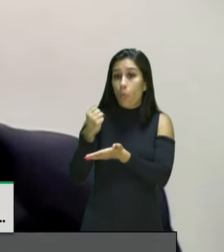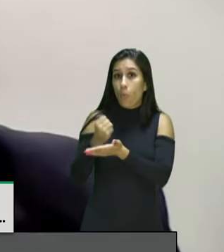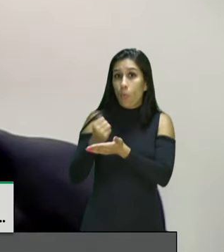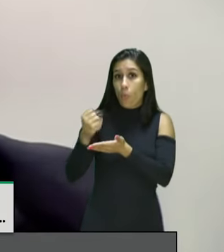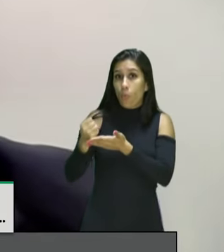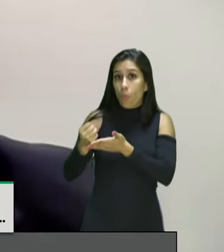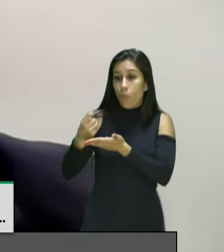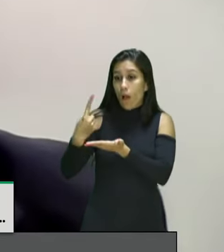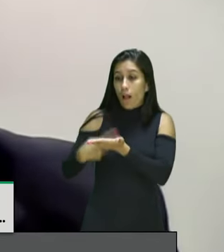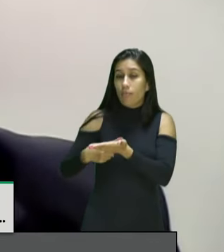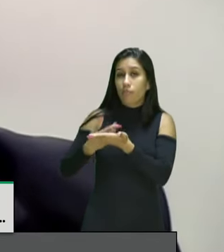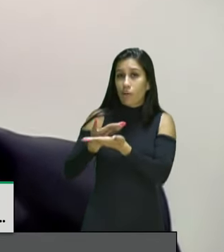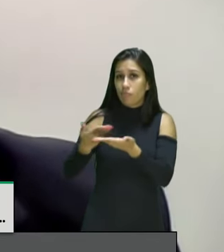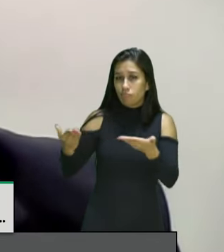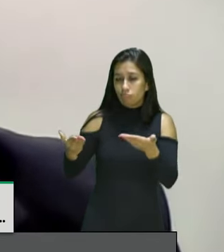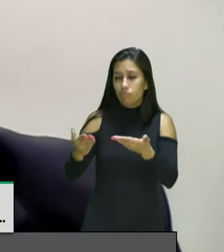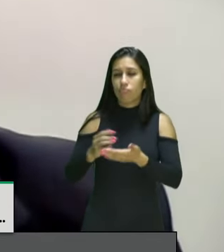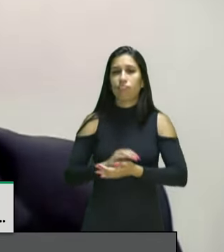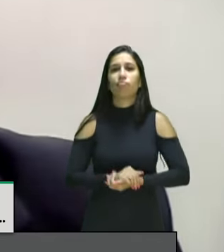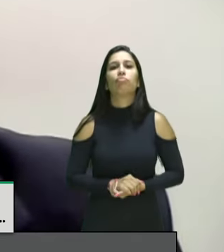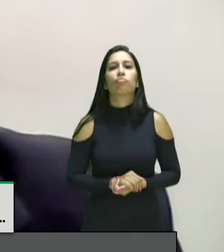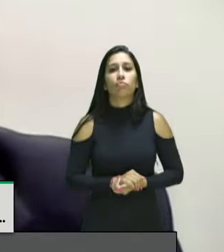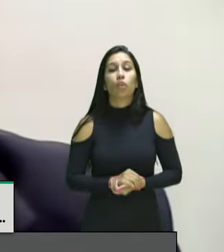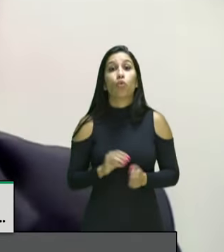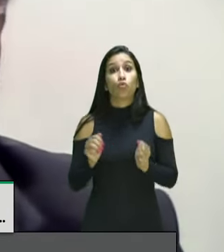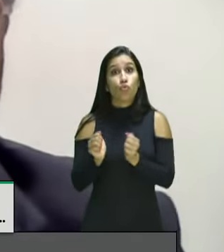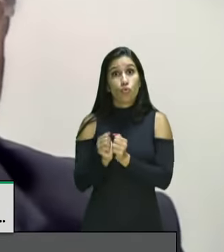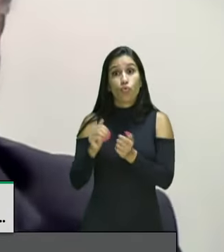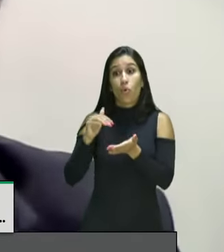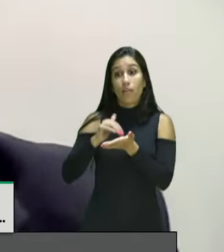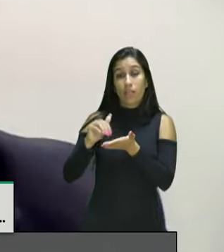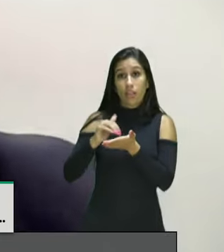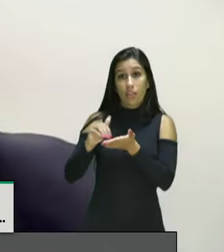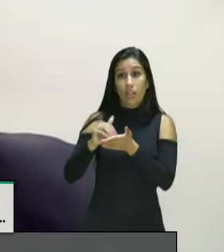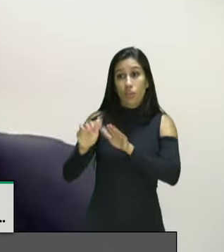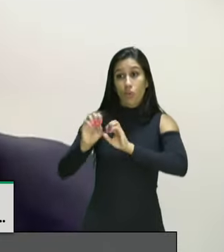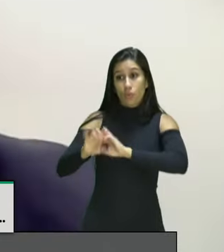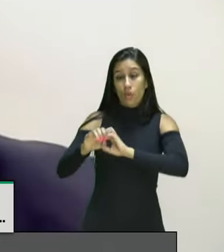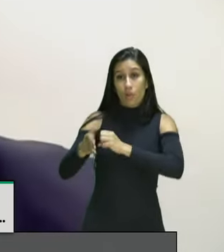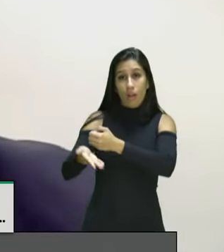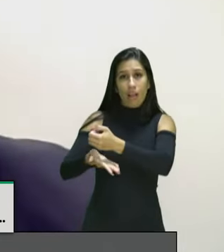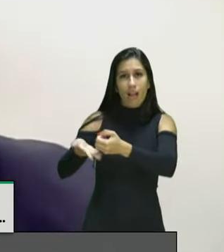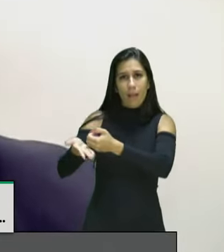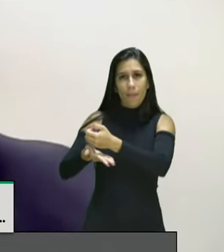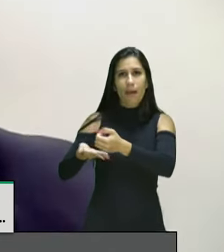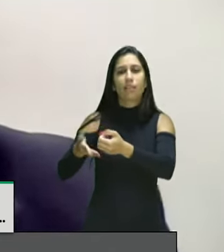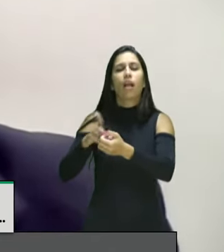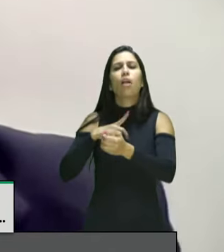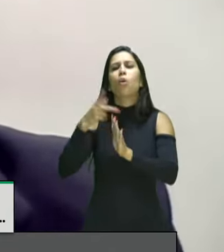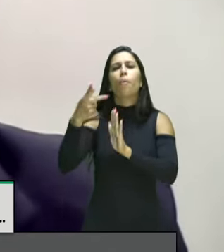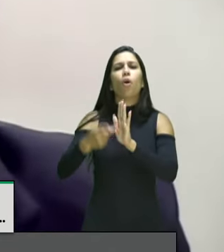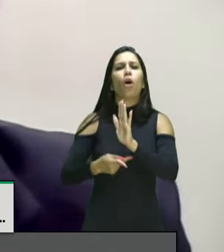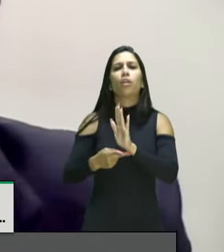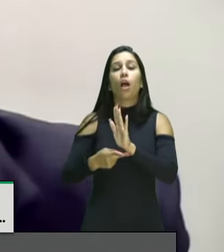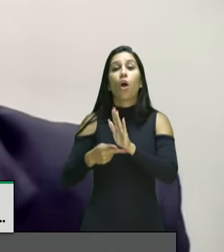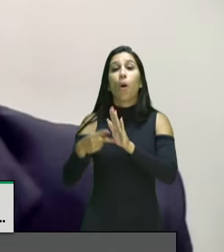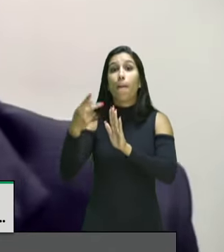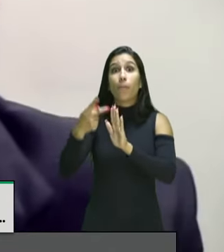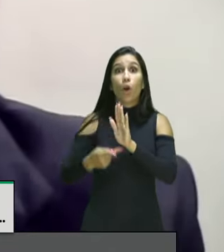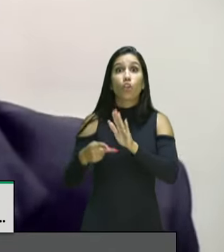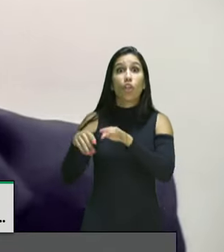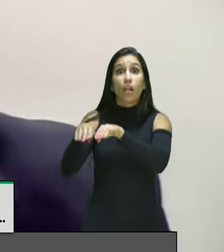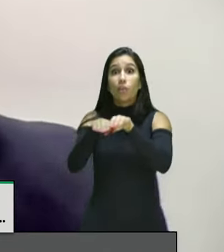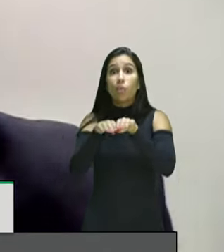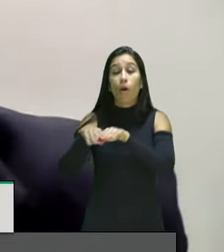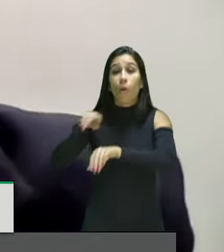o Ministério da Educação, por meio da Secretaria de Educação Básica, para a implementação de um projeto chamado Projeto de Igualdade Racial nas